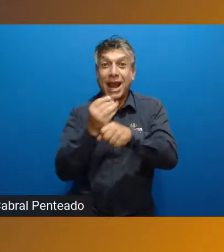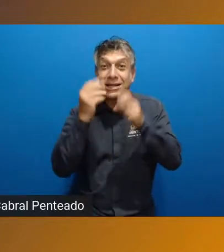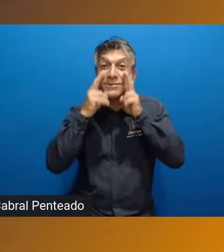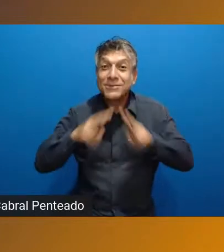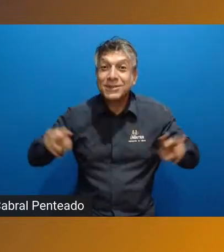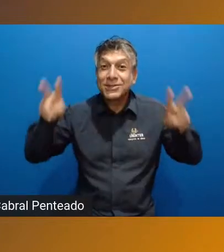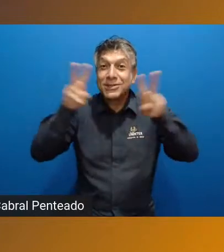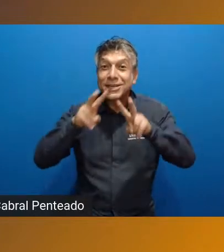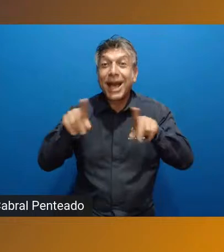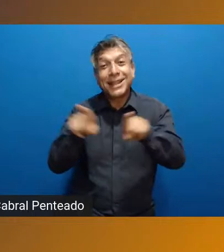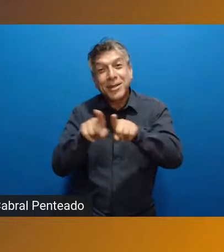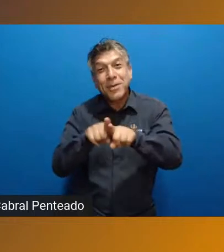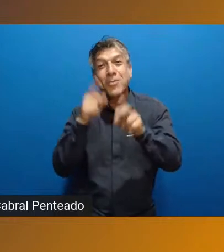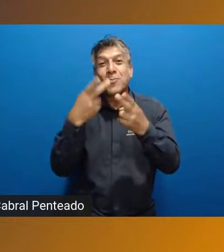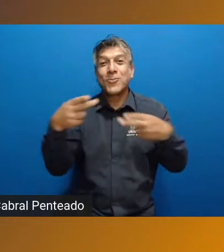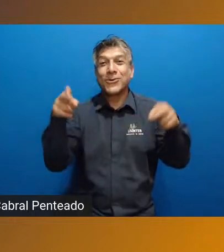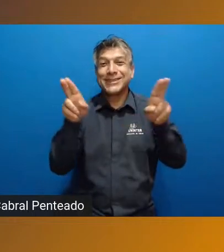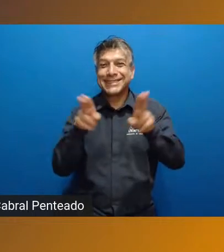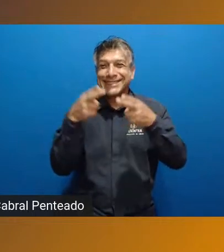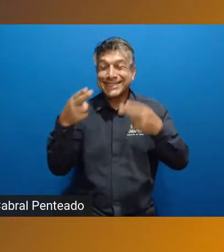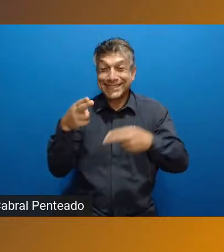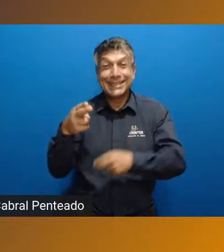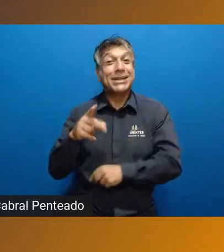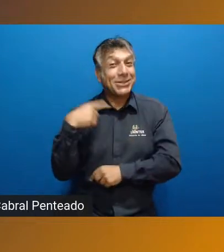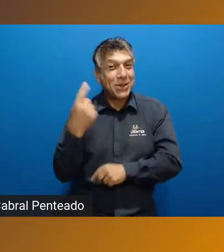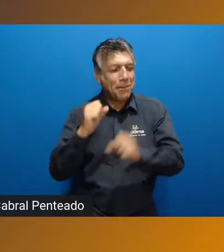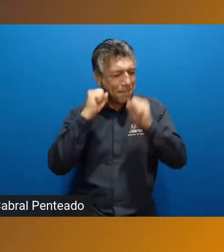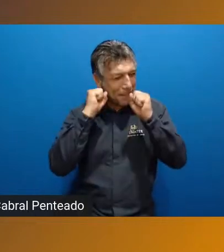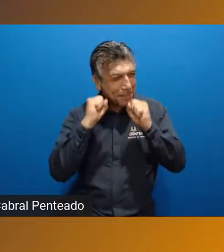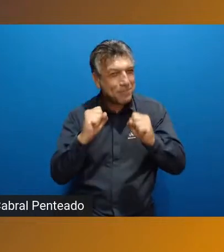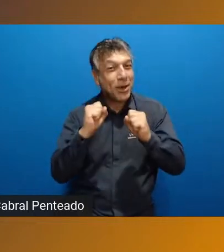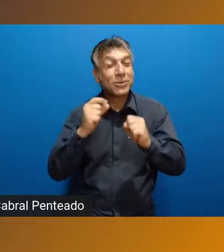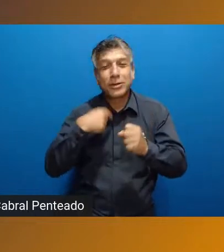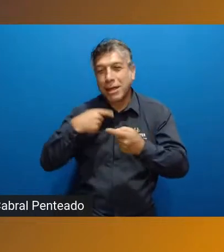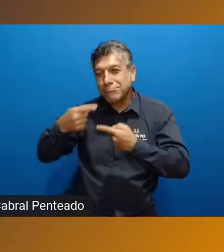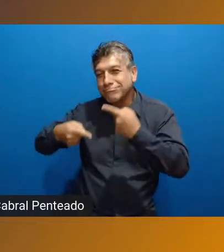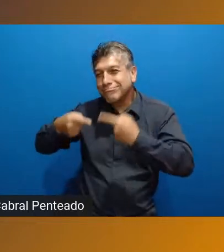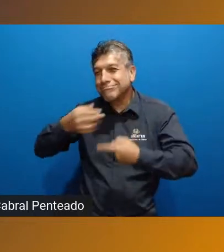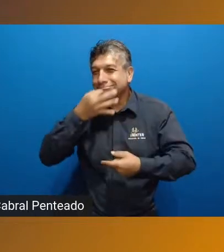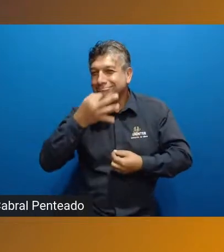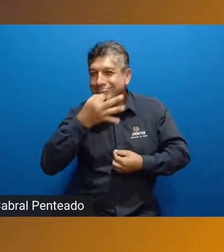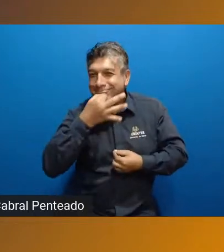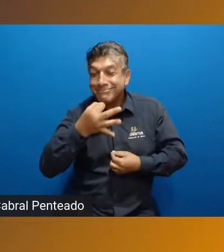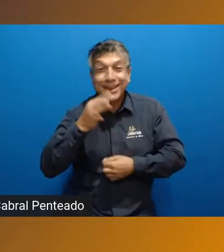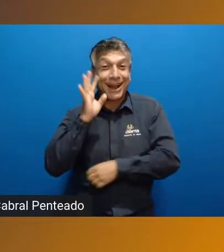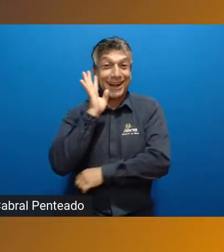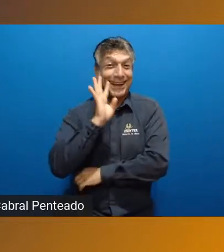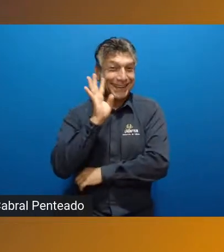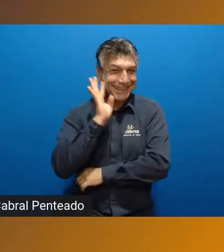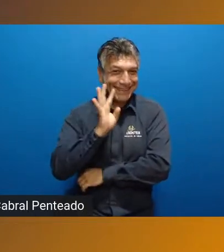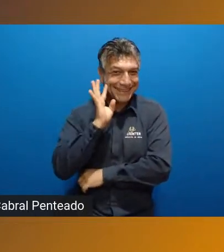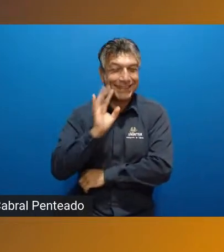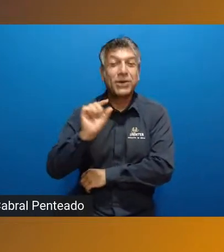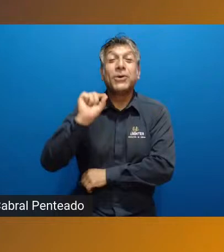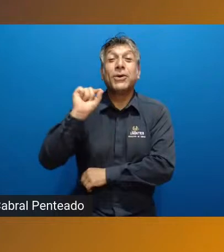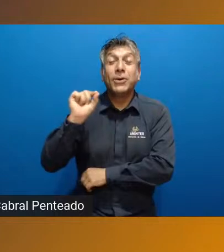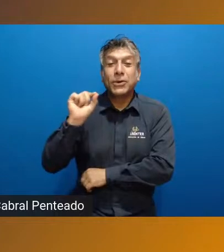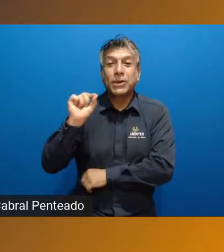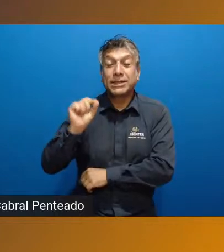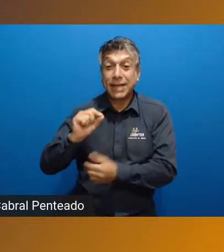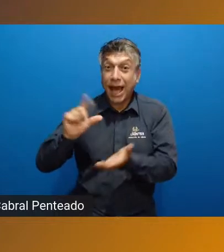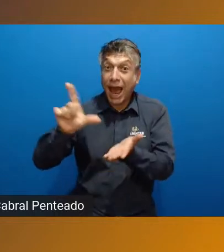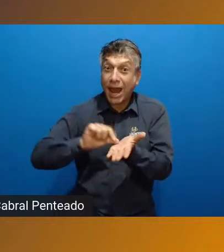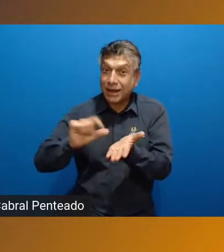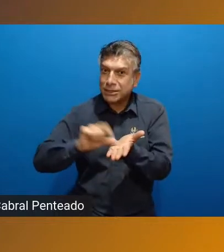e música, para que nós possamos ter uma discussão muito legal sobre os artigos